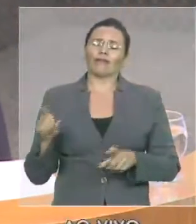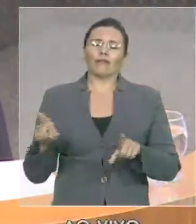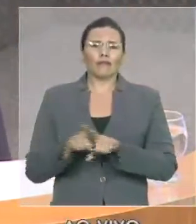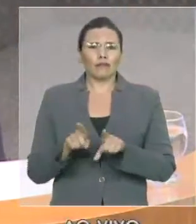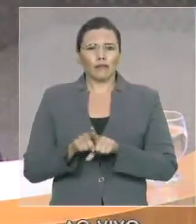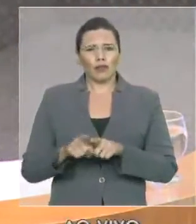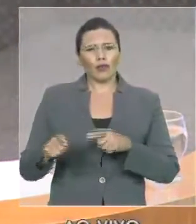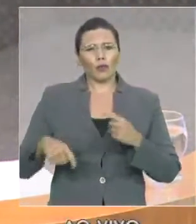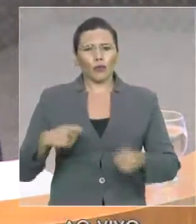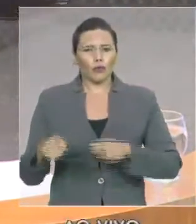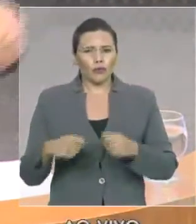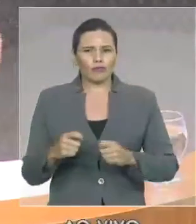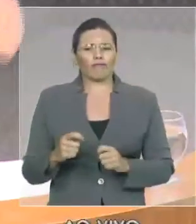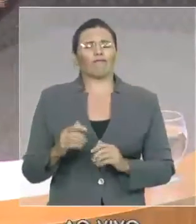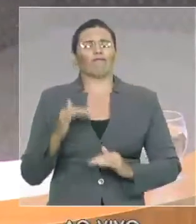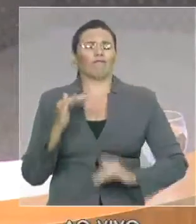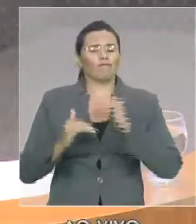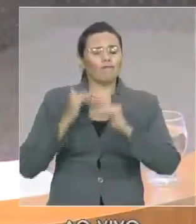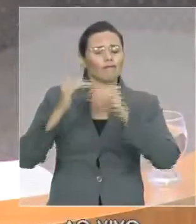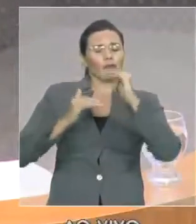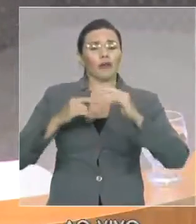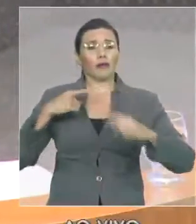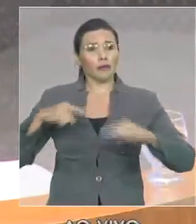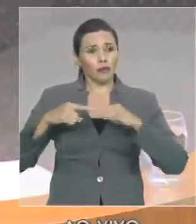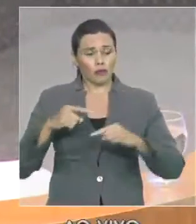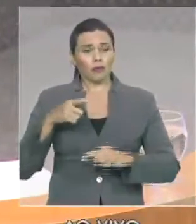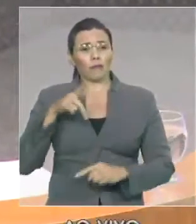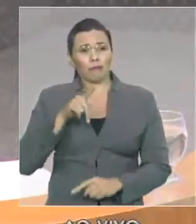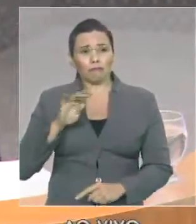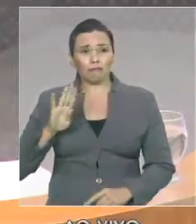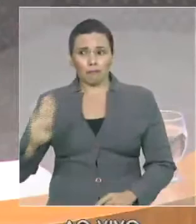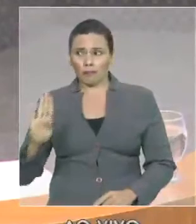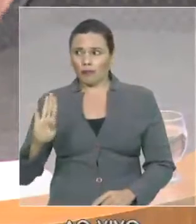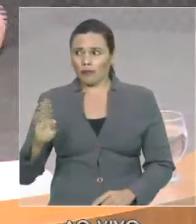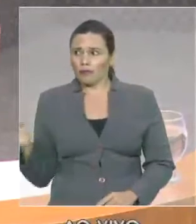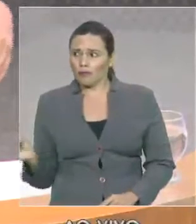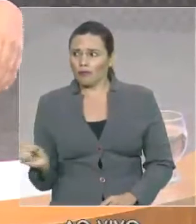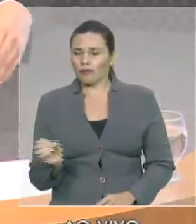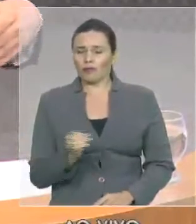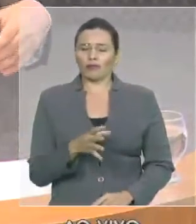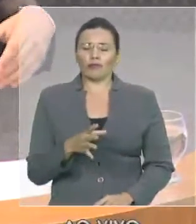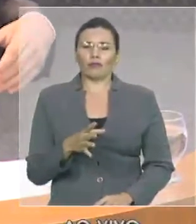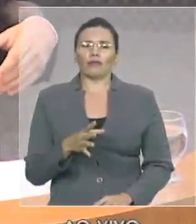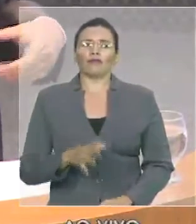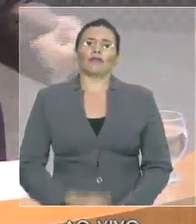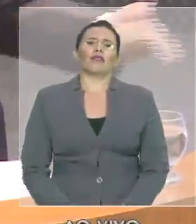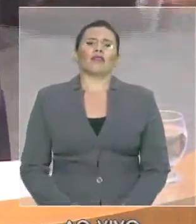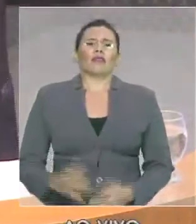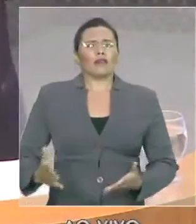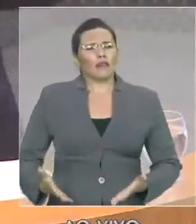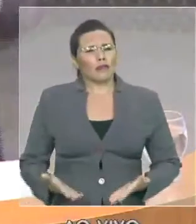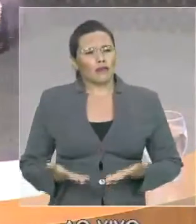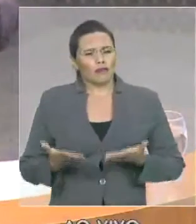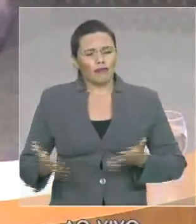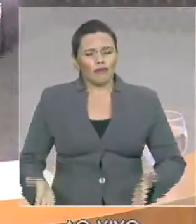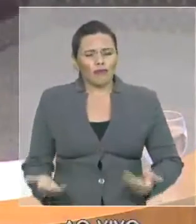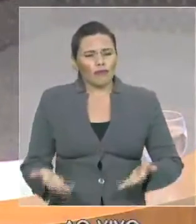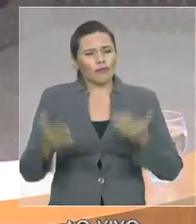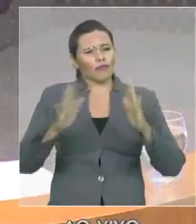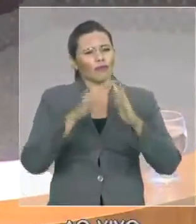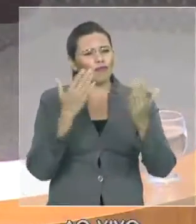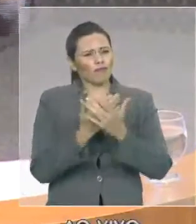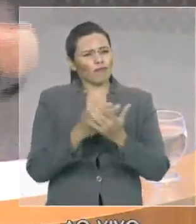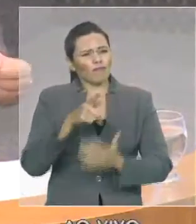comércio e essa política pública inovadora. fornecendo material escolar para os meninos e meninas do Maranhão só foi possível